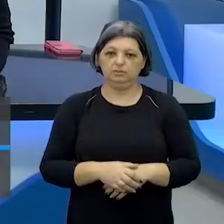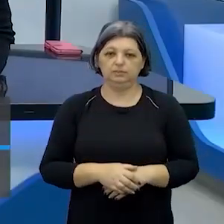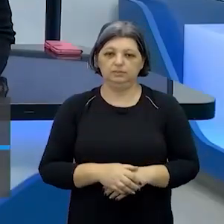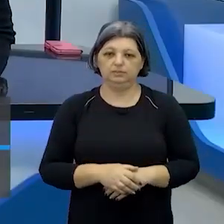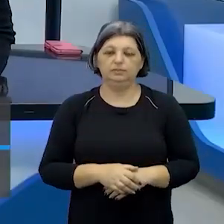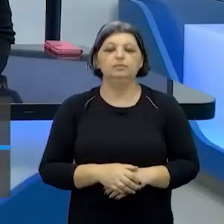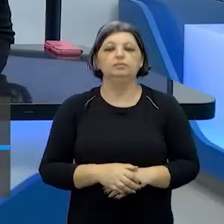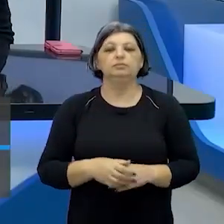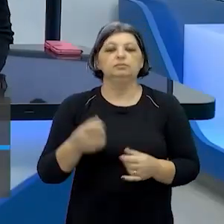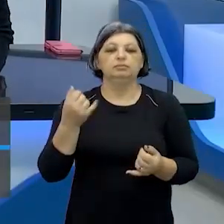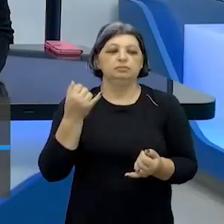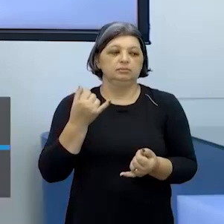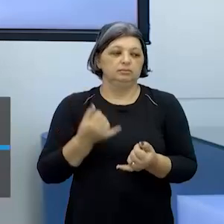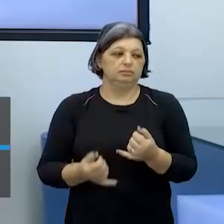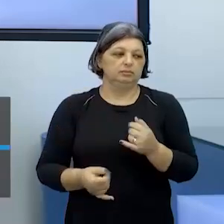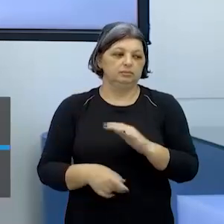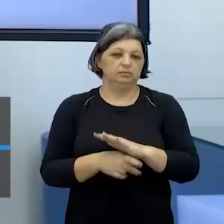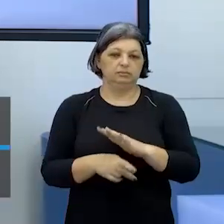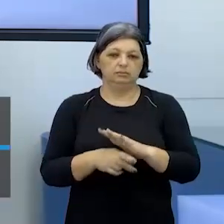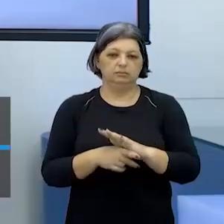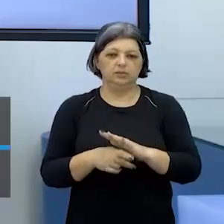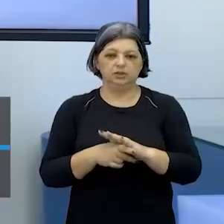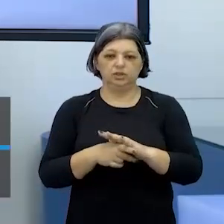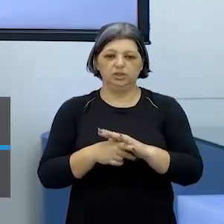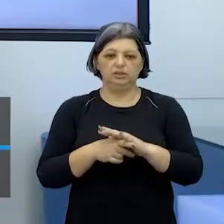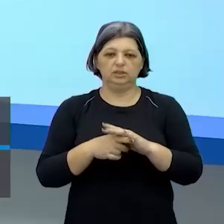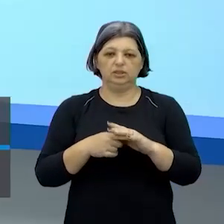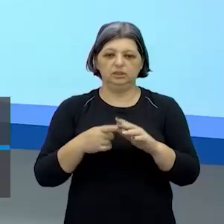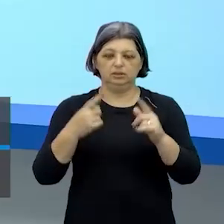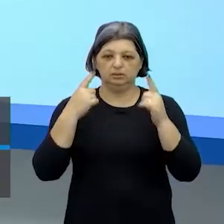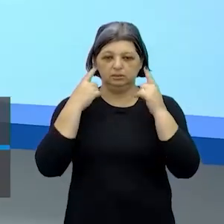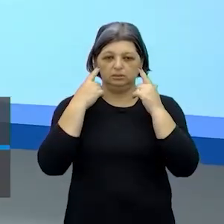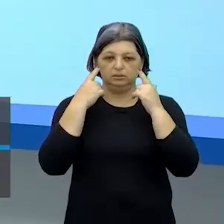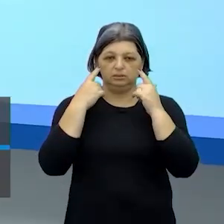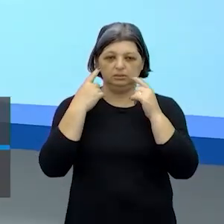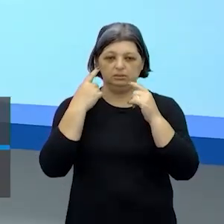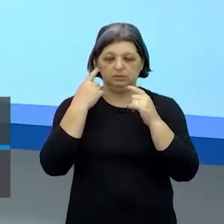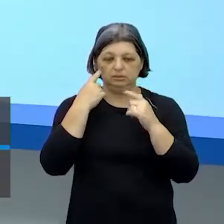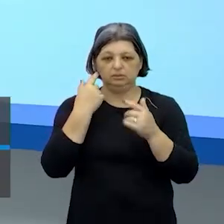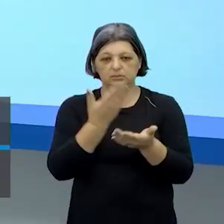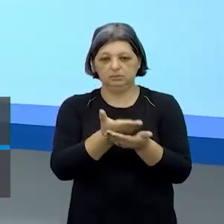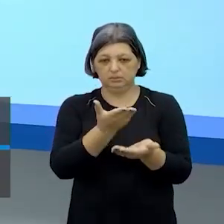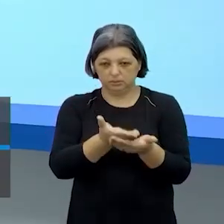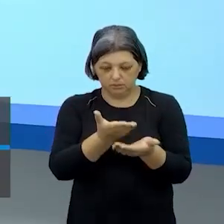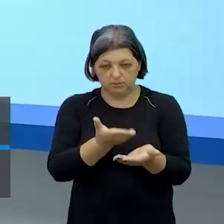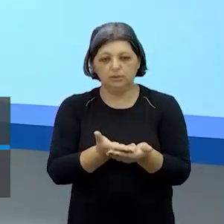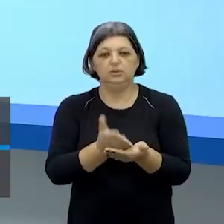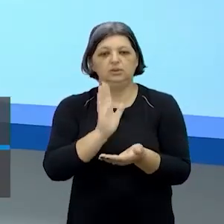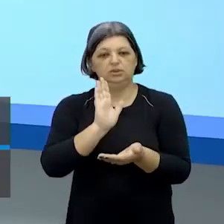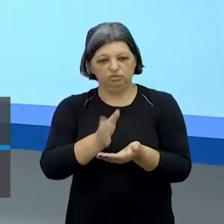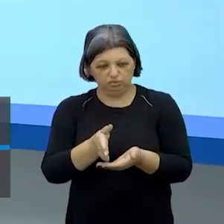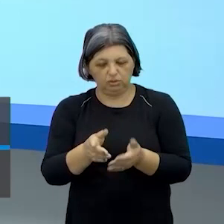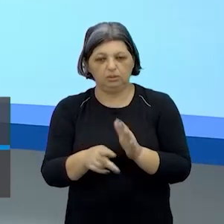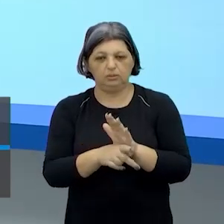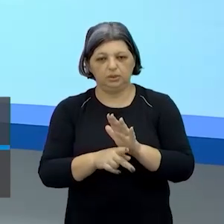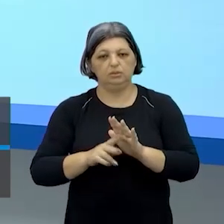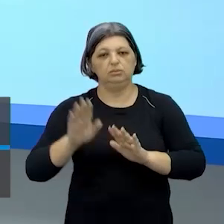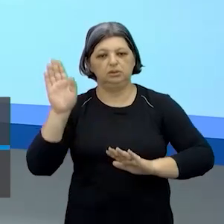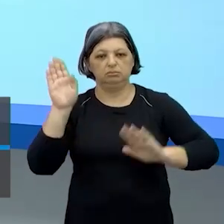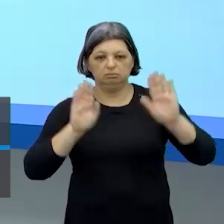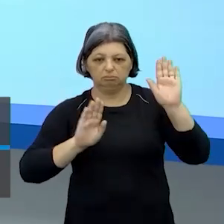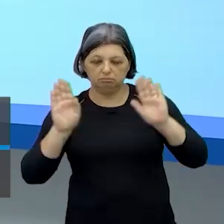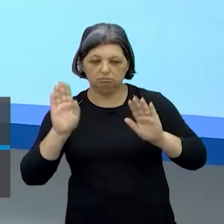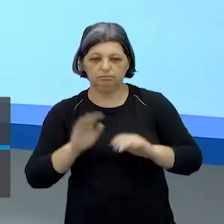mais natural sem ser forçado exato é isso tá que a gente vem estudando pantomima bastante as últimas aulas foi sobre